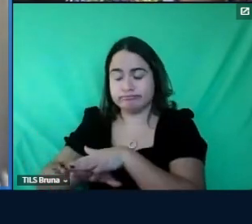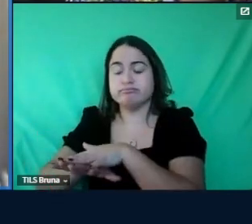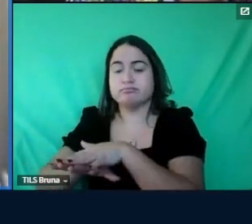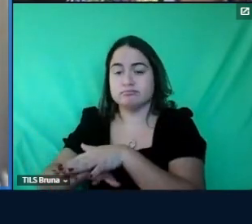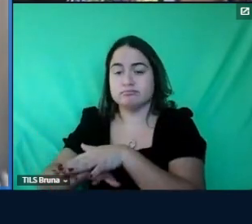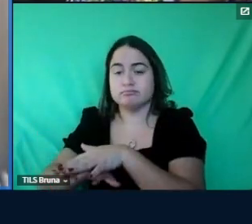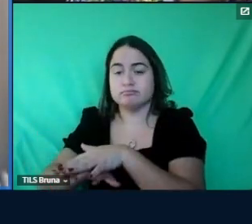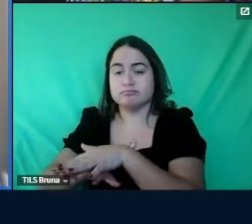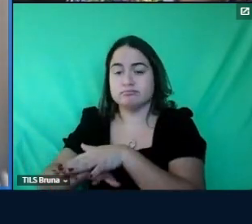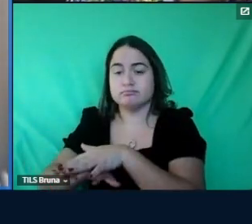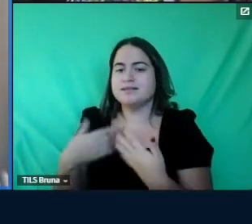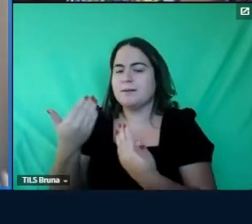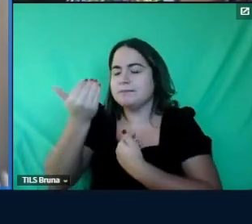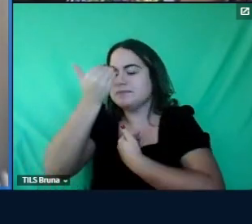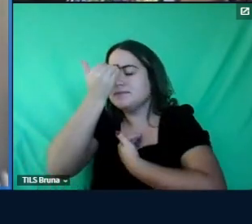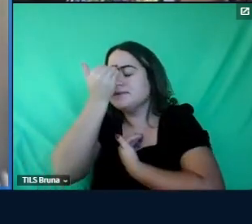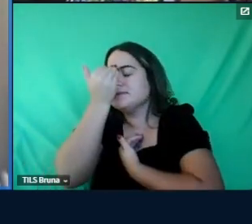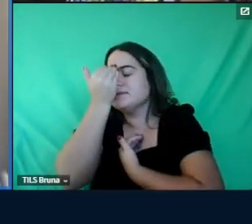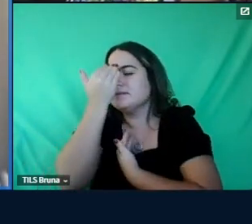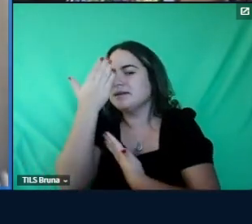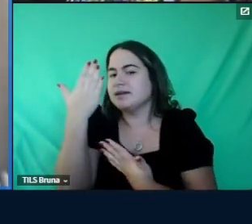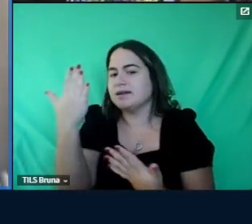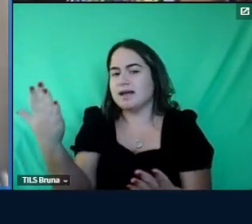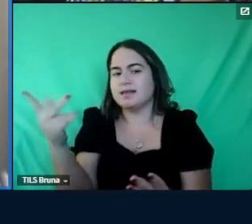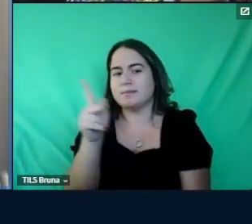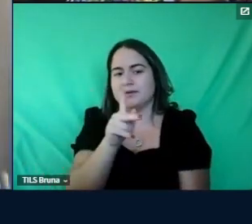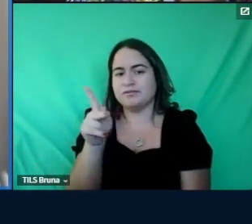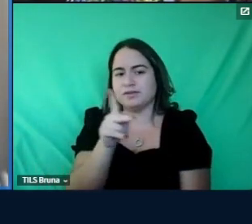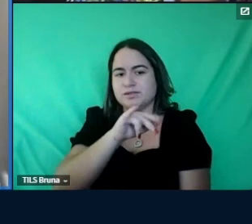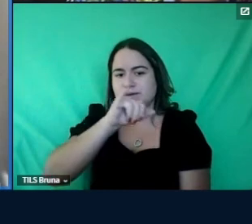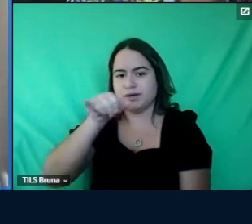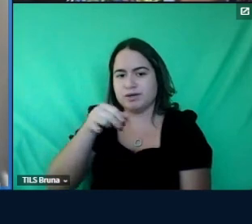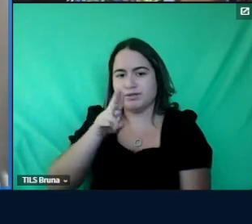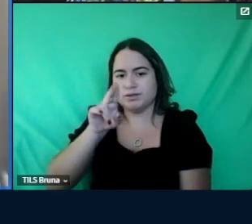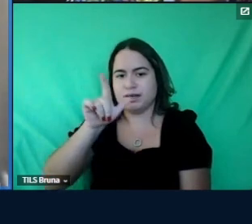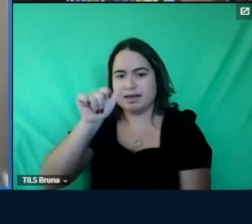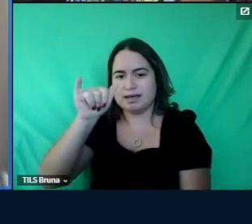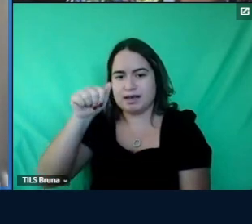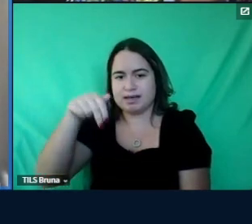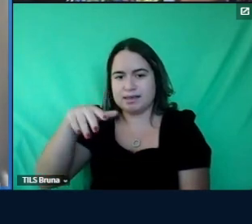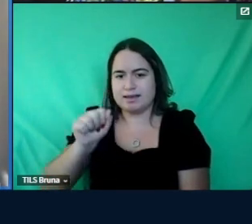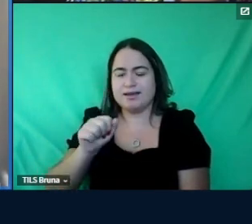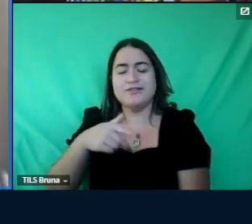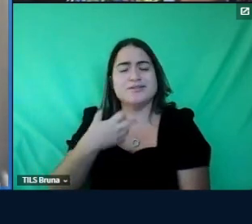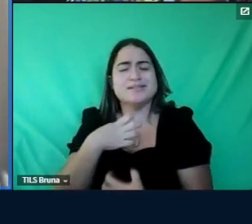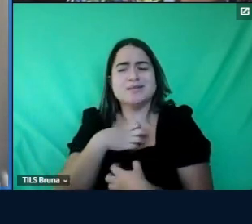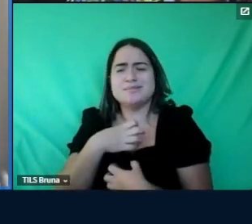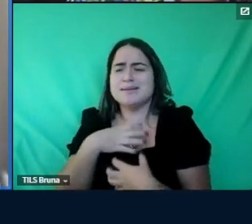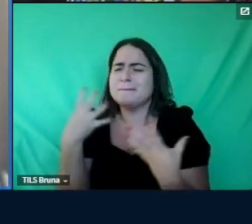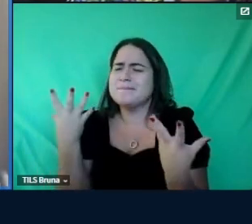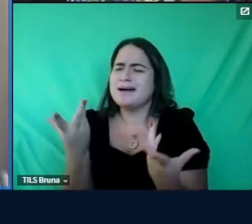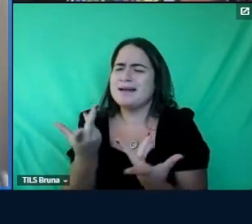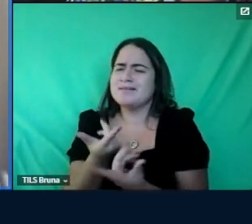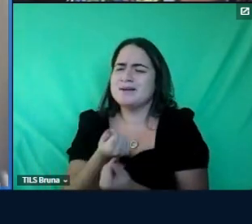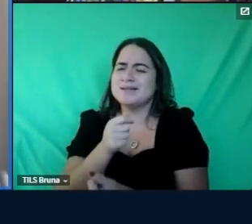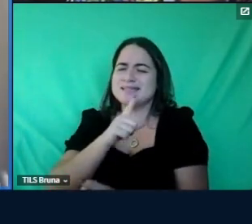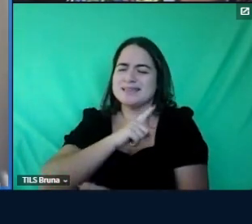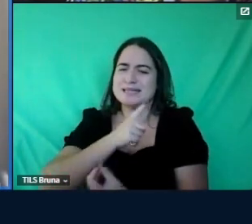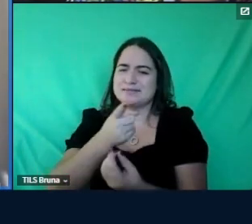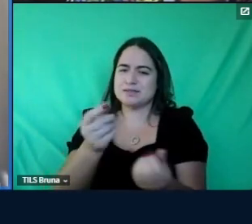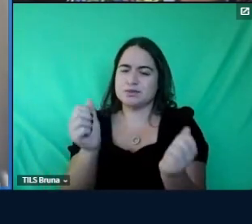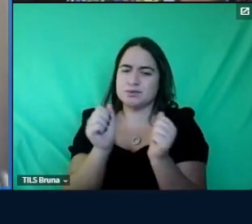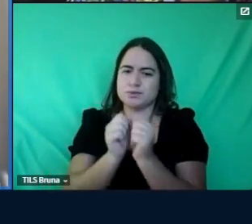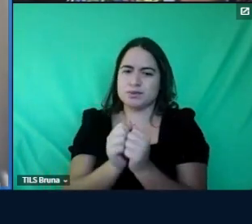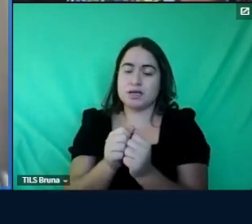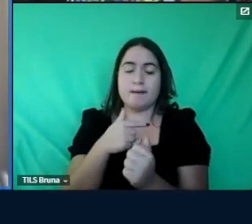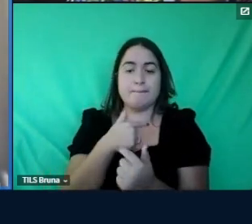muito obrigada professora Juliana foi uma honra tê-la aqui porque eu fiquei